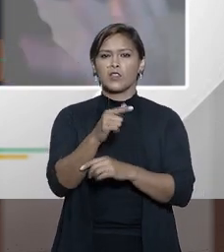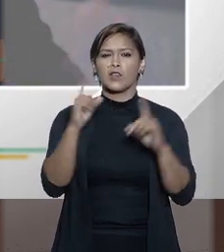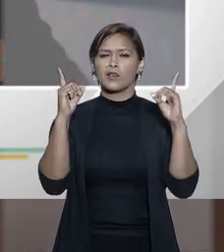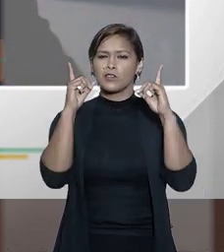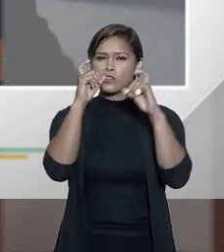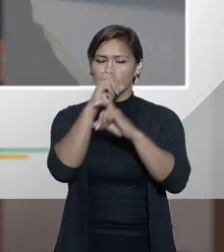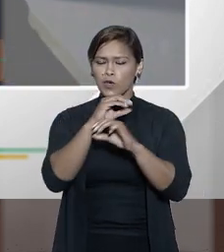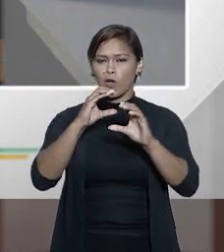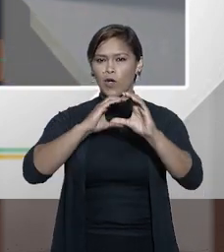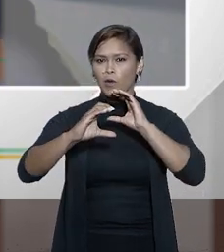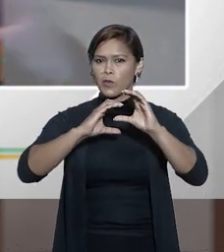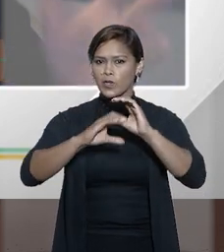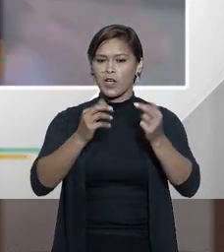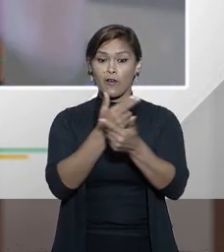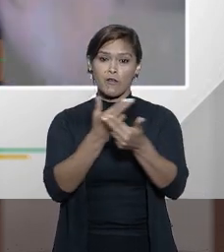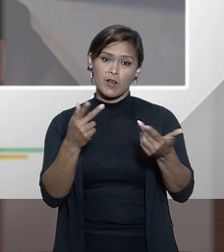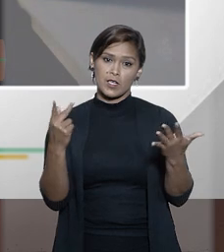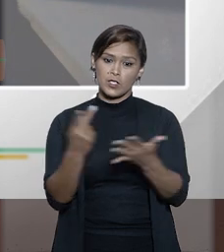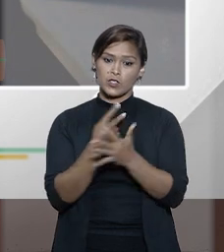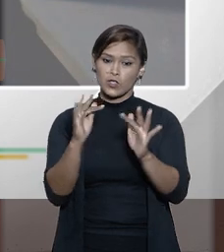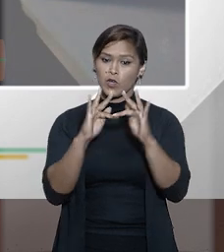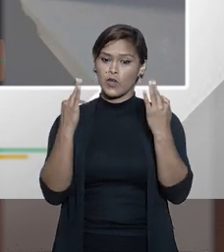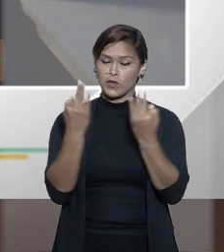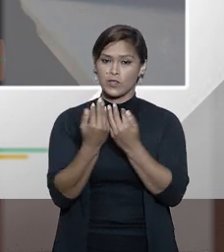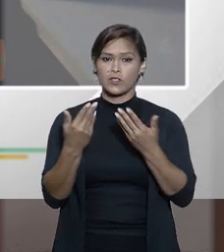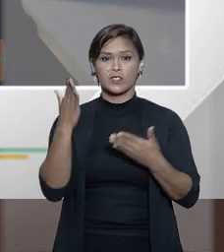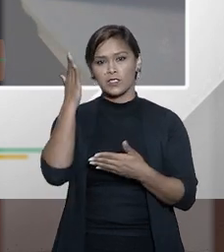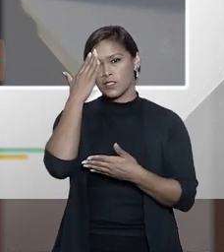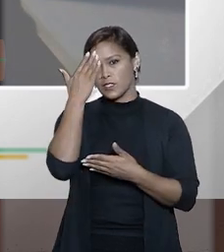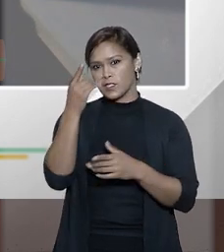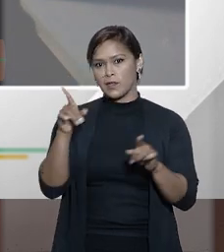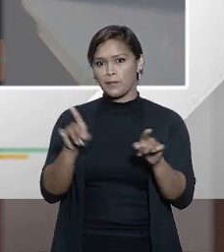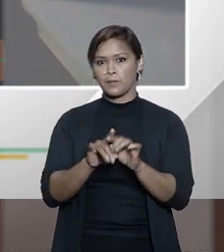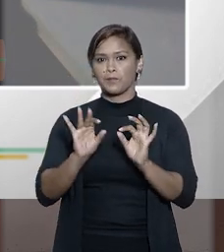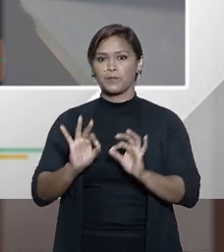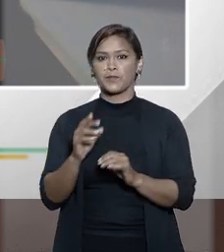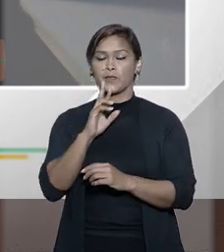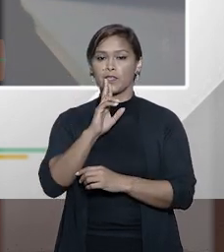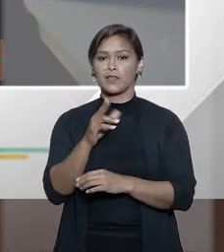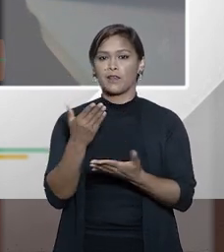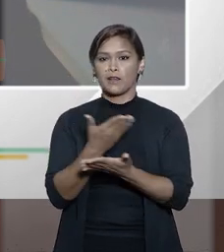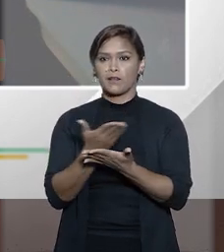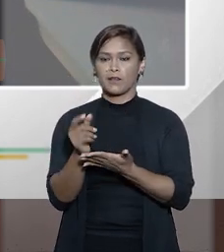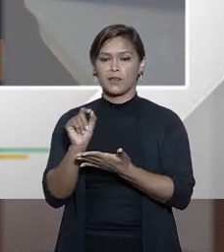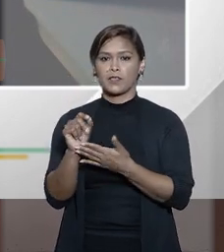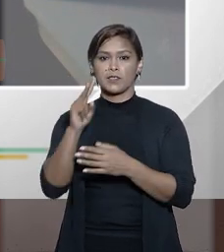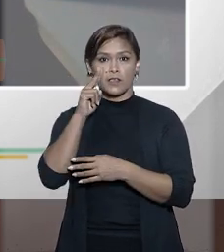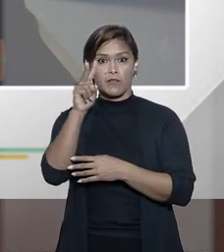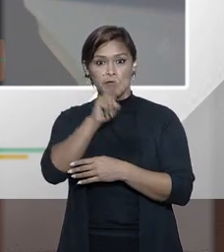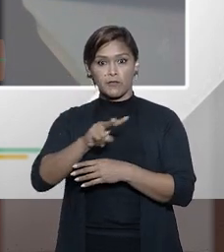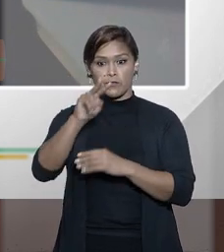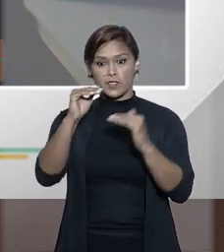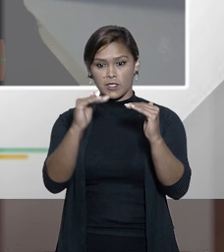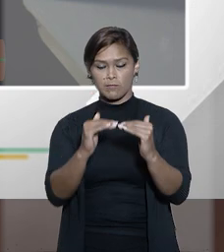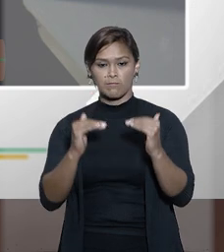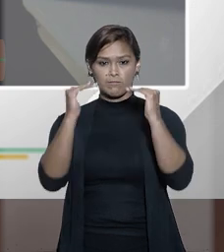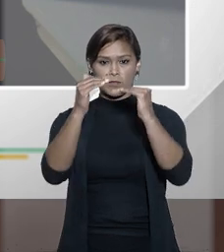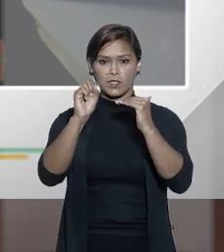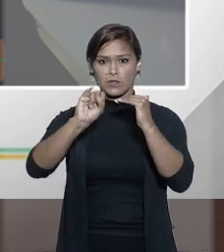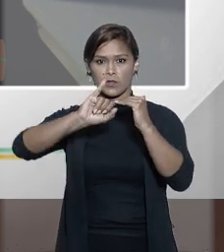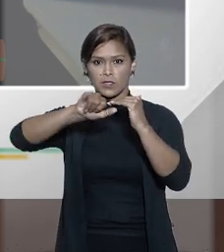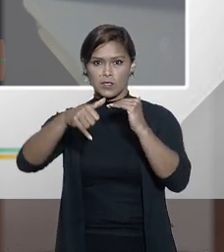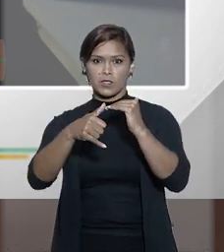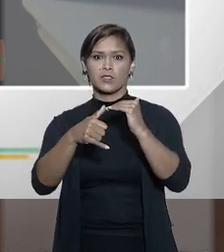tenha dificuldade em comunicação etc tudo o que a gente já sabe e essa visão de cima do STJ